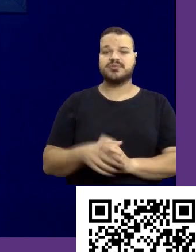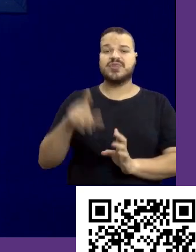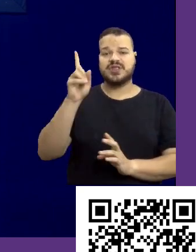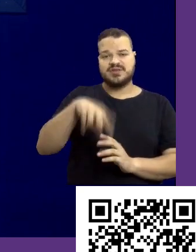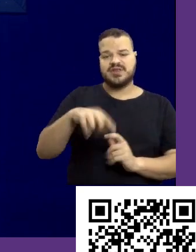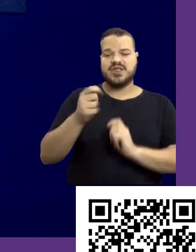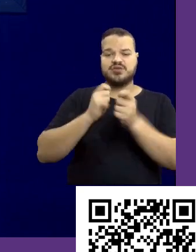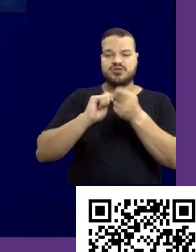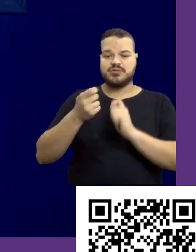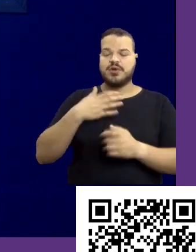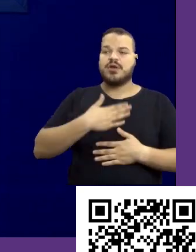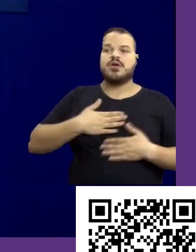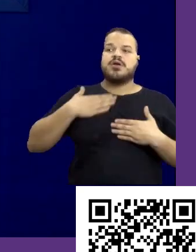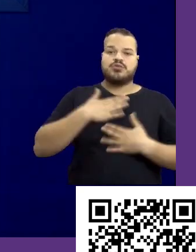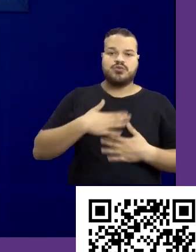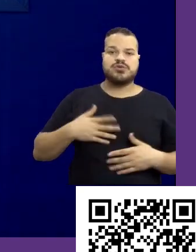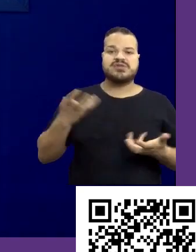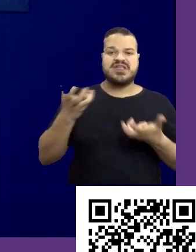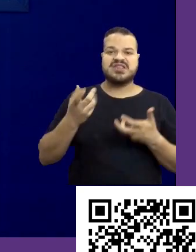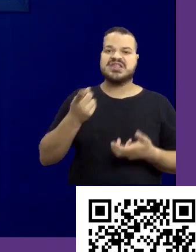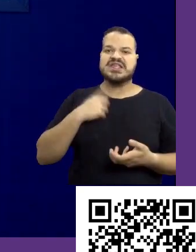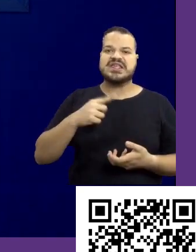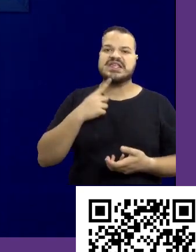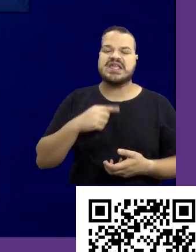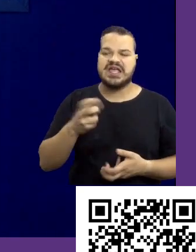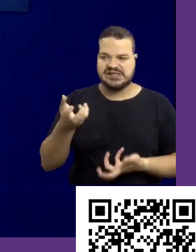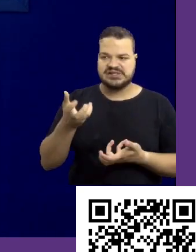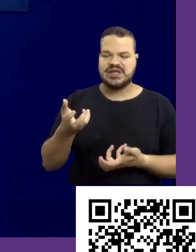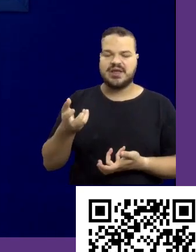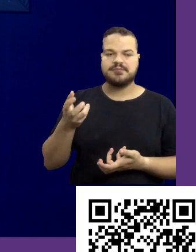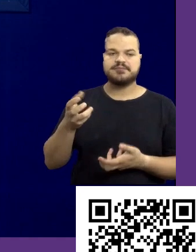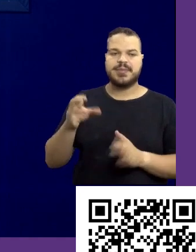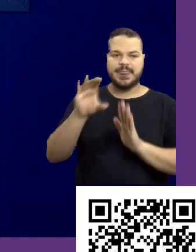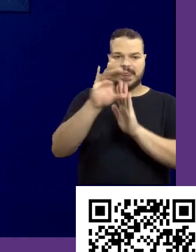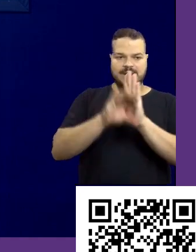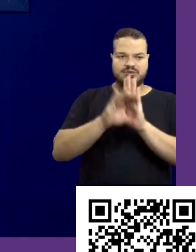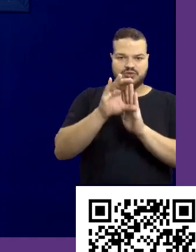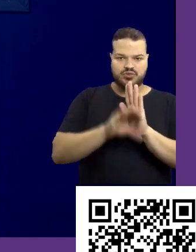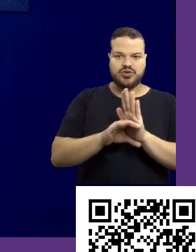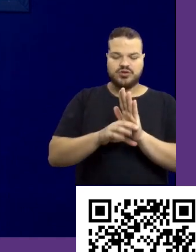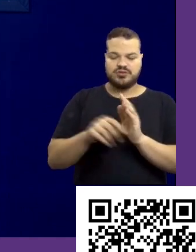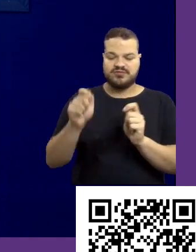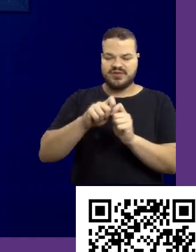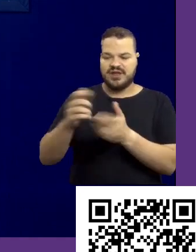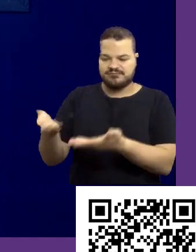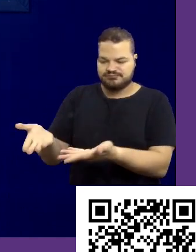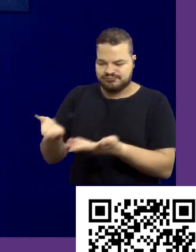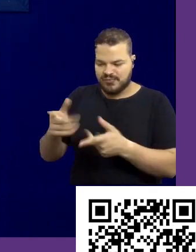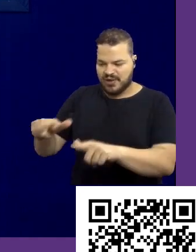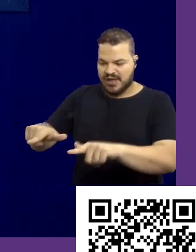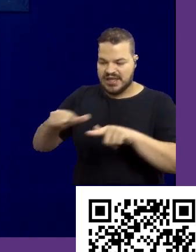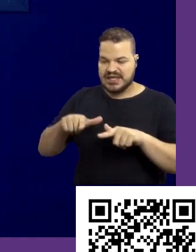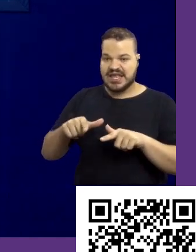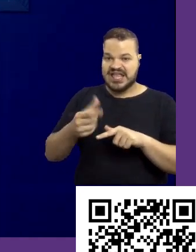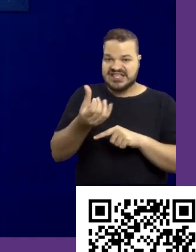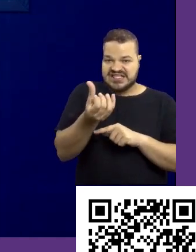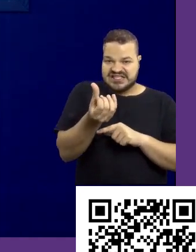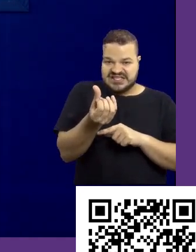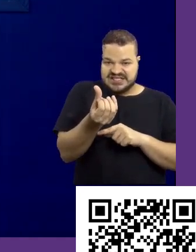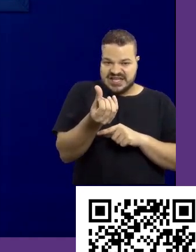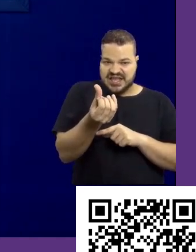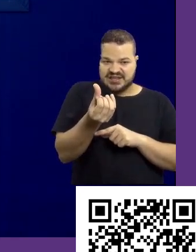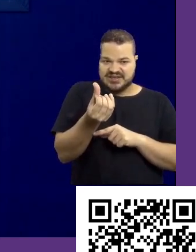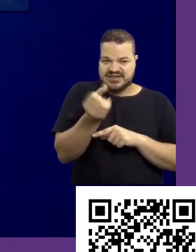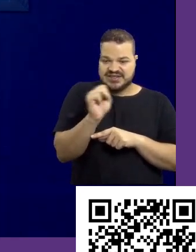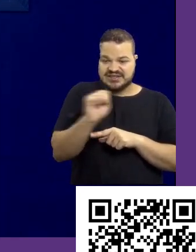recrutadores gostam, que eles querem, que faz o currículo ficar na mão dos profissionais ali com seis minutos, os seis segundos que